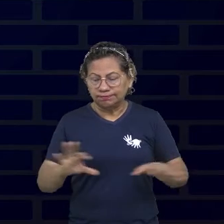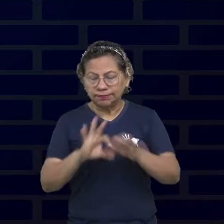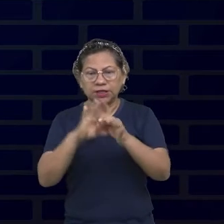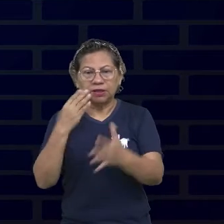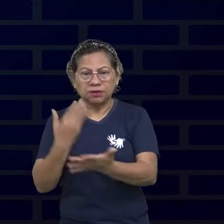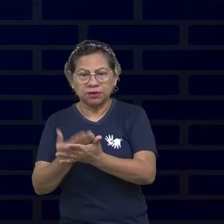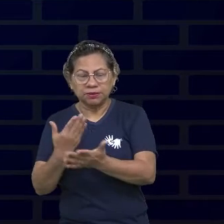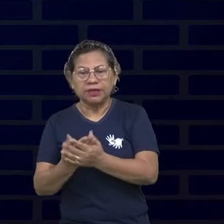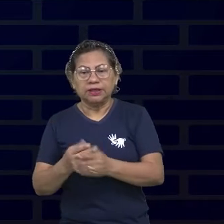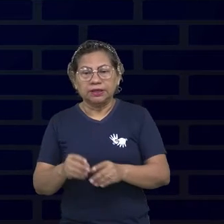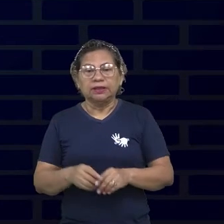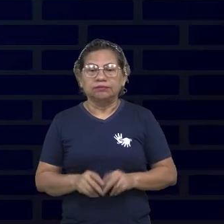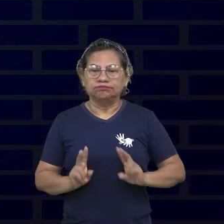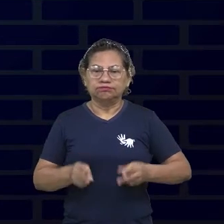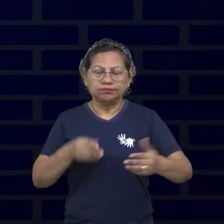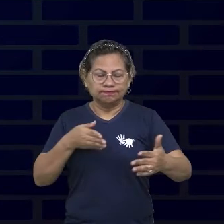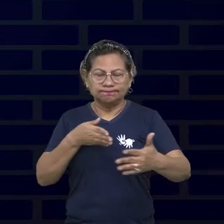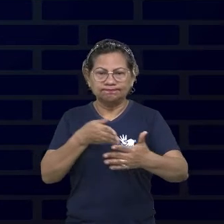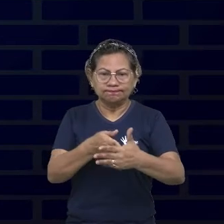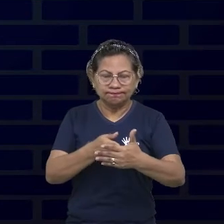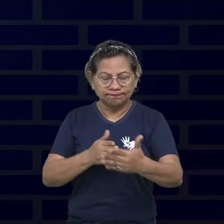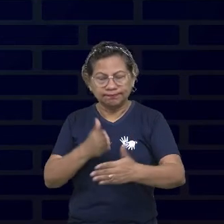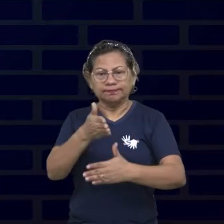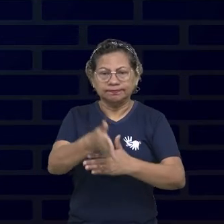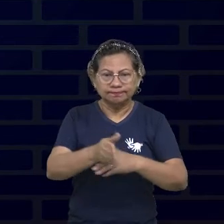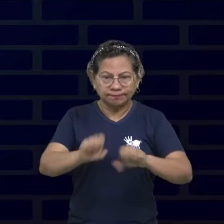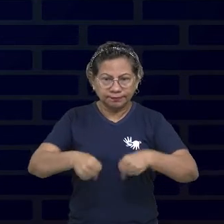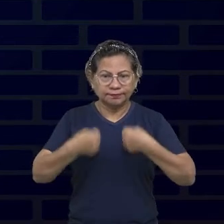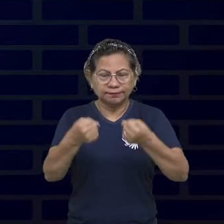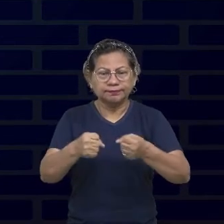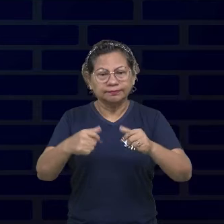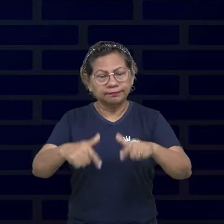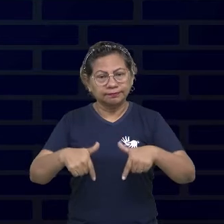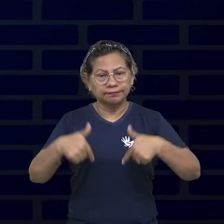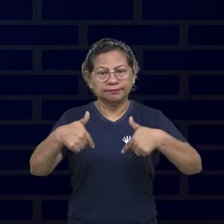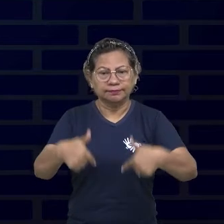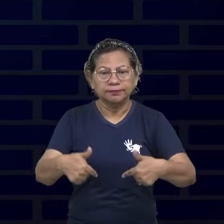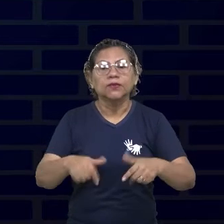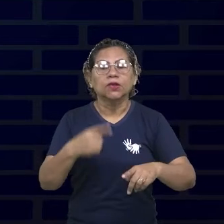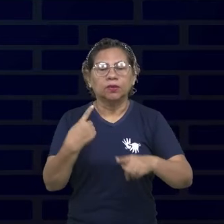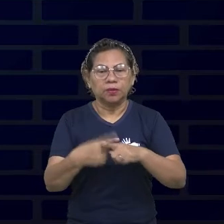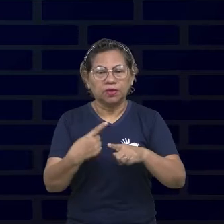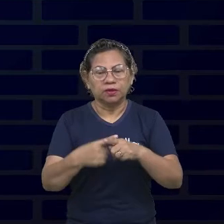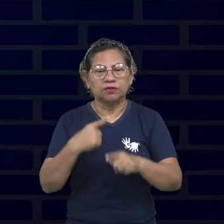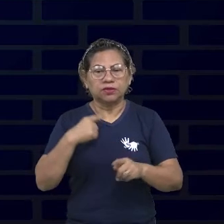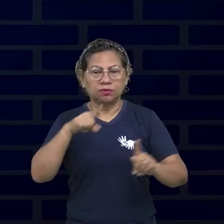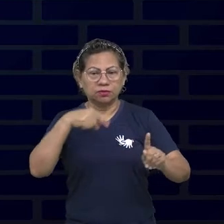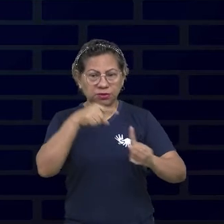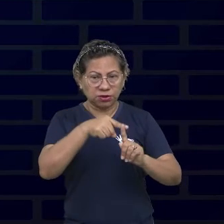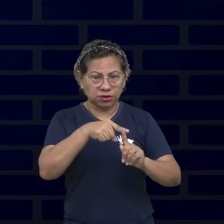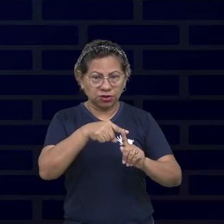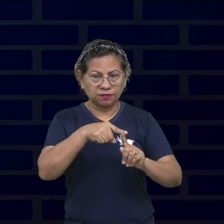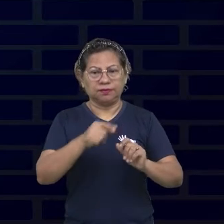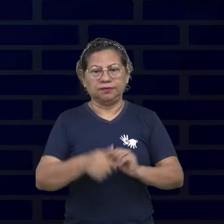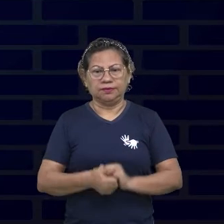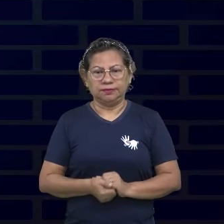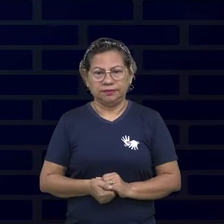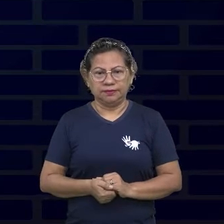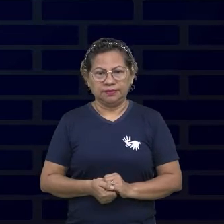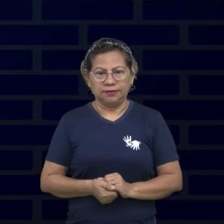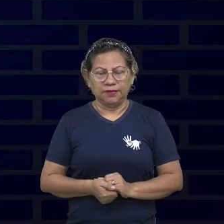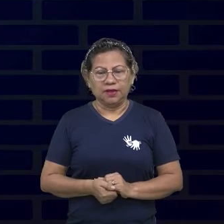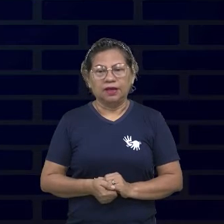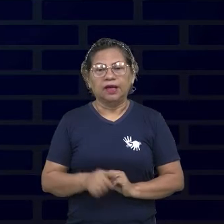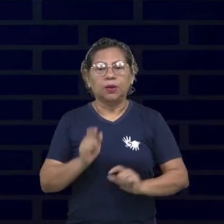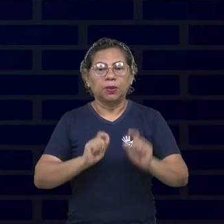obstáculos foram rompidos com muita força, dedicação, porque eu tinha um objetivo. E o objetivo era ajudar as